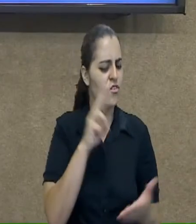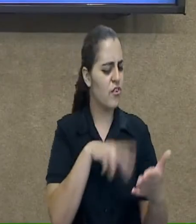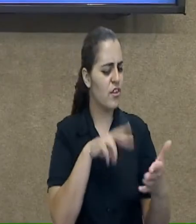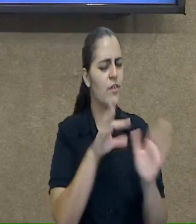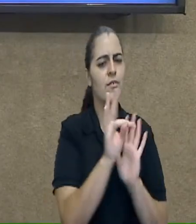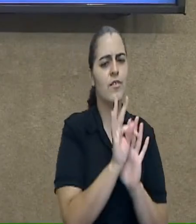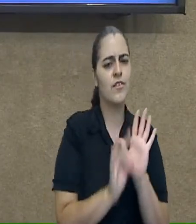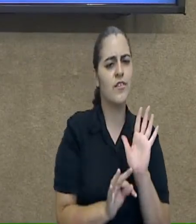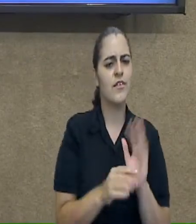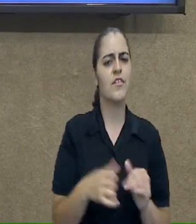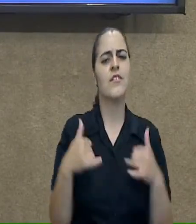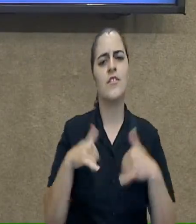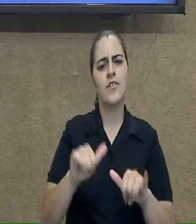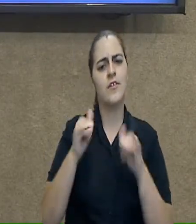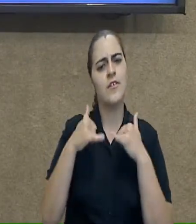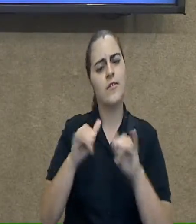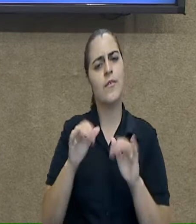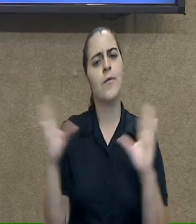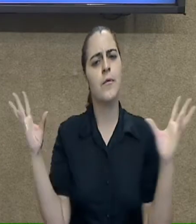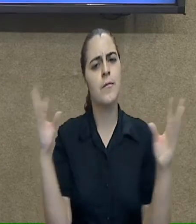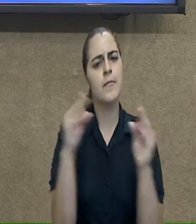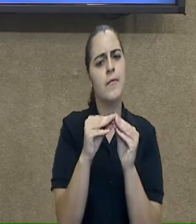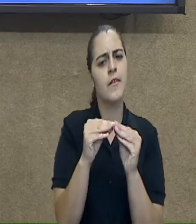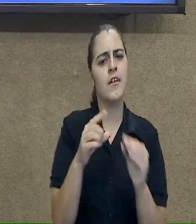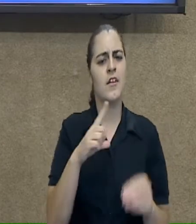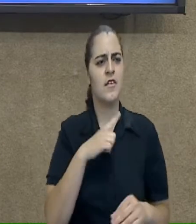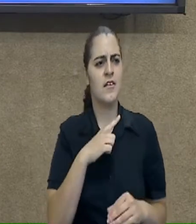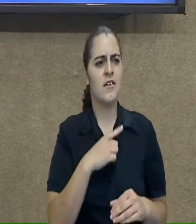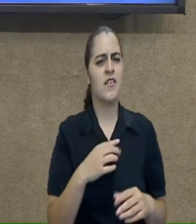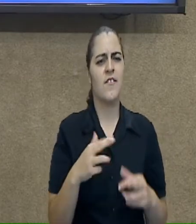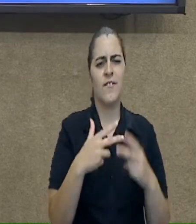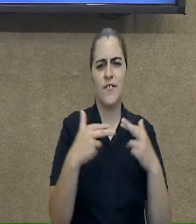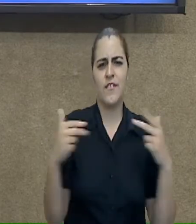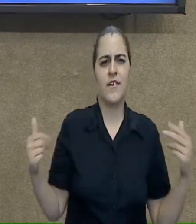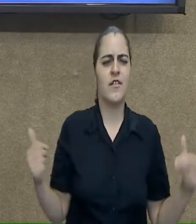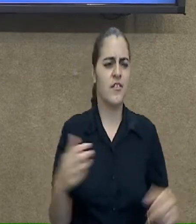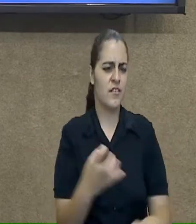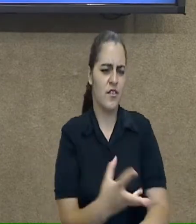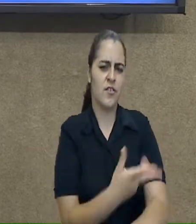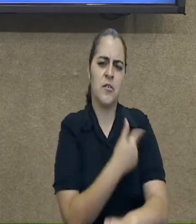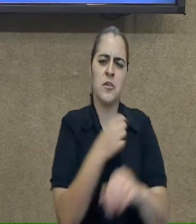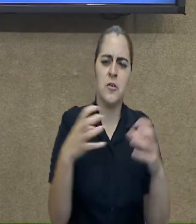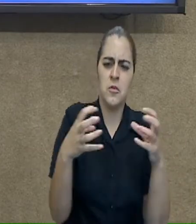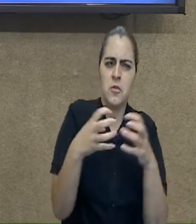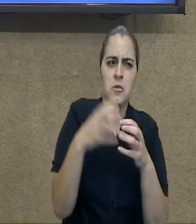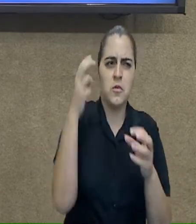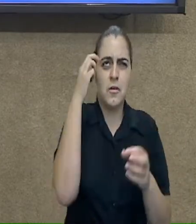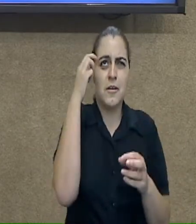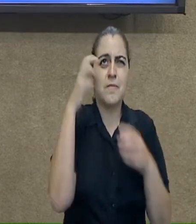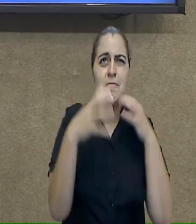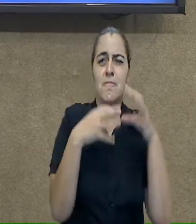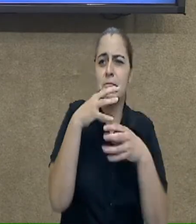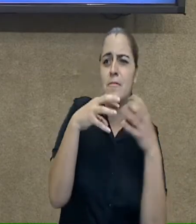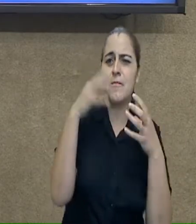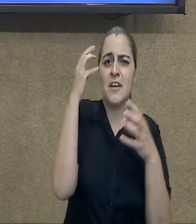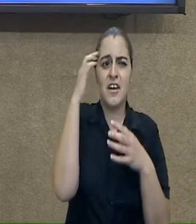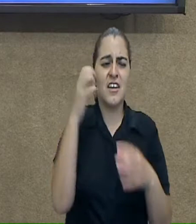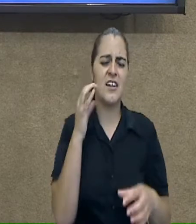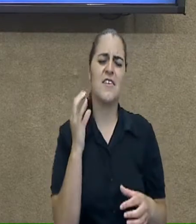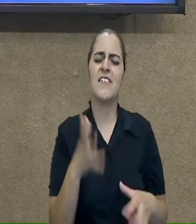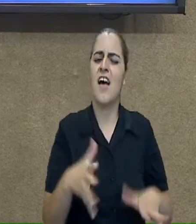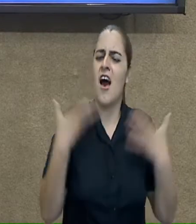leu aqui nas informações da resenha, ela tem uma central de comando. E lá dentro nós temos